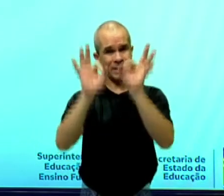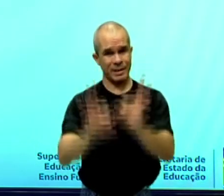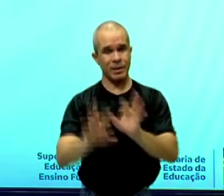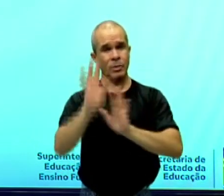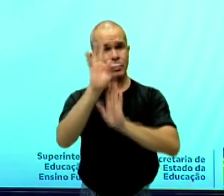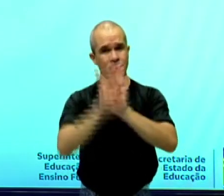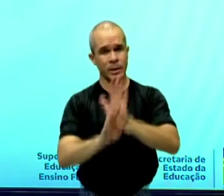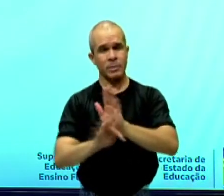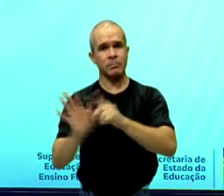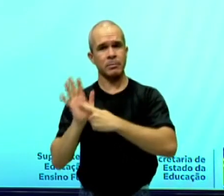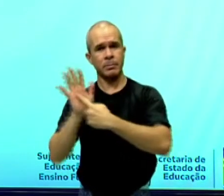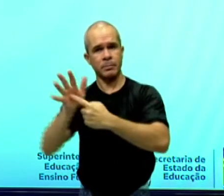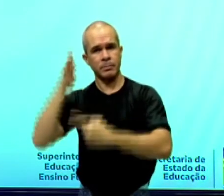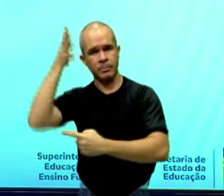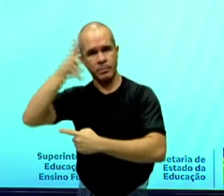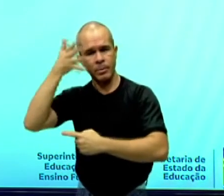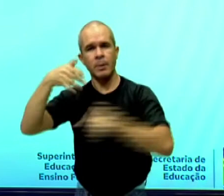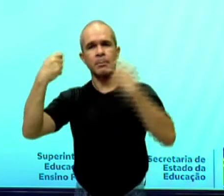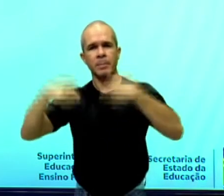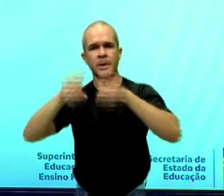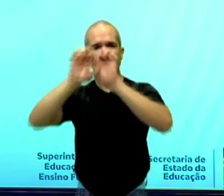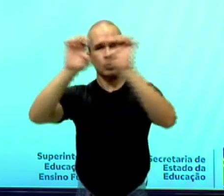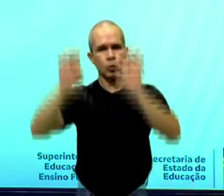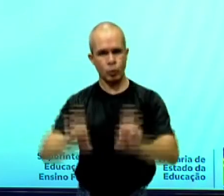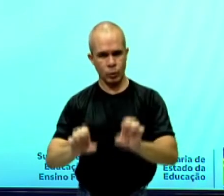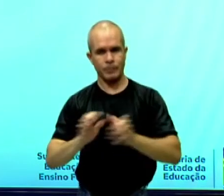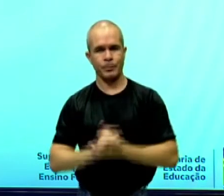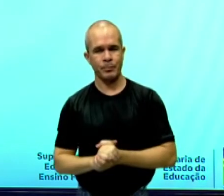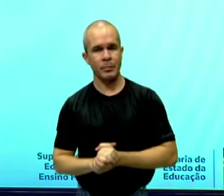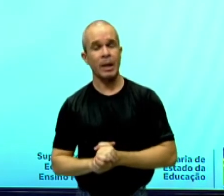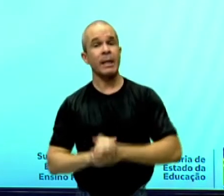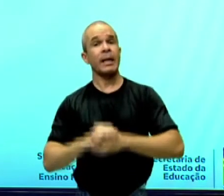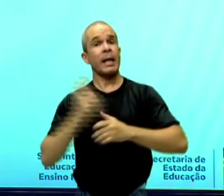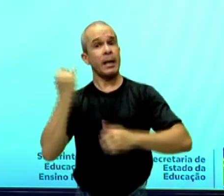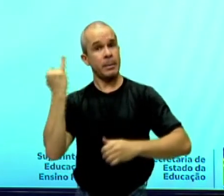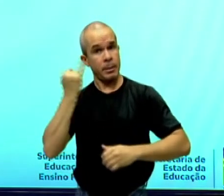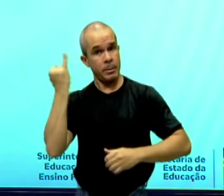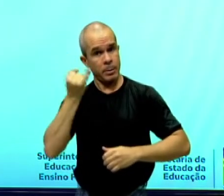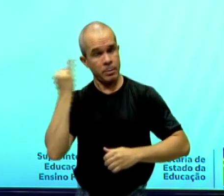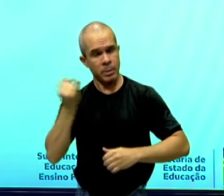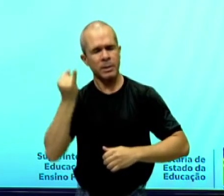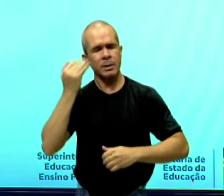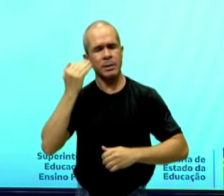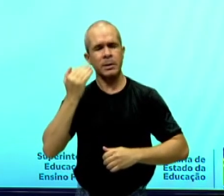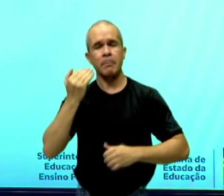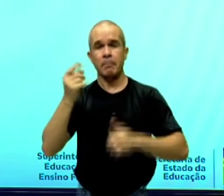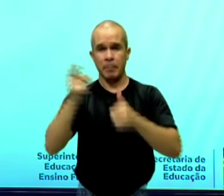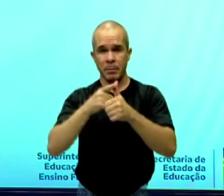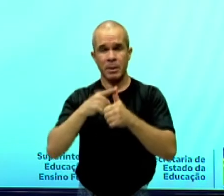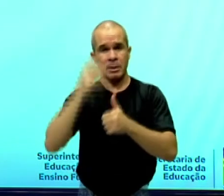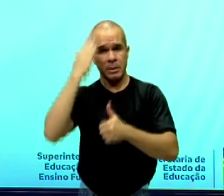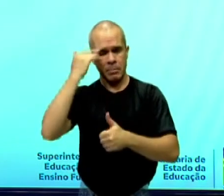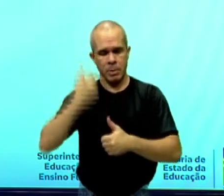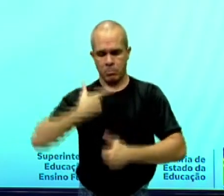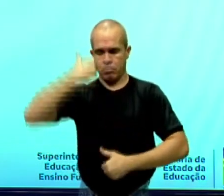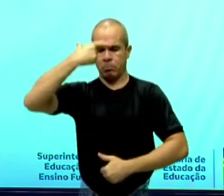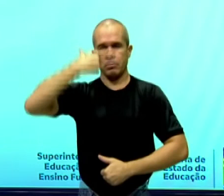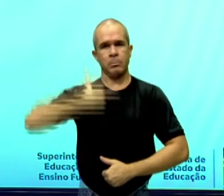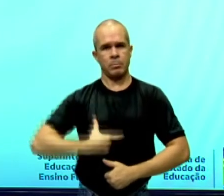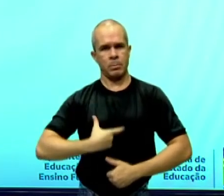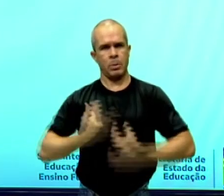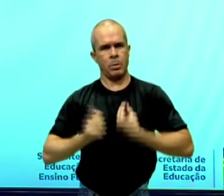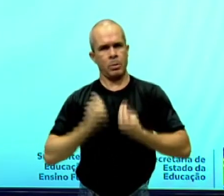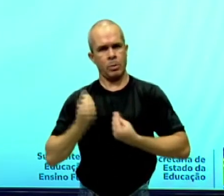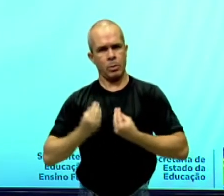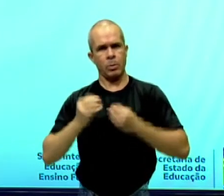expositivos também não fogem à regra. Por isso, é fundamental que saibamos a maneira correta de nos portarmos diante de um